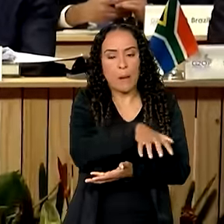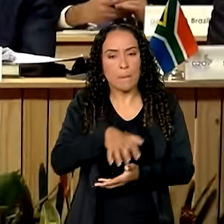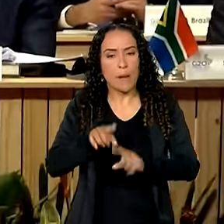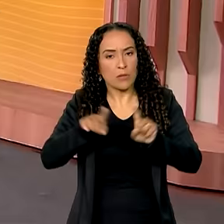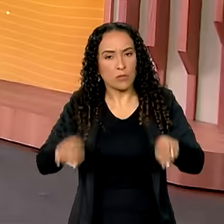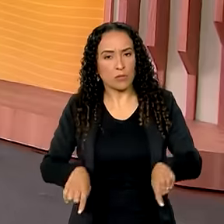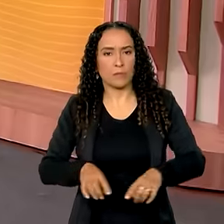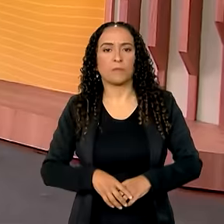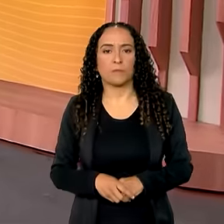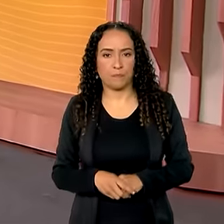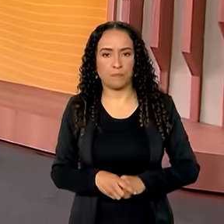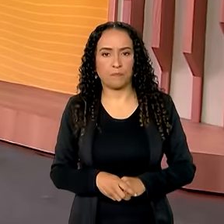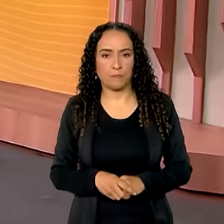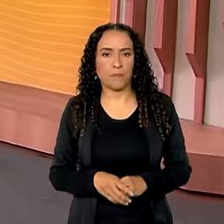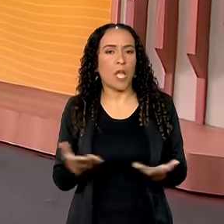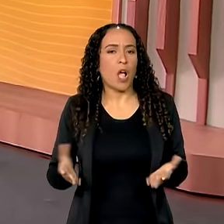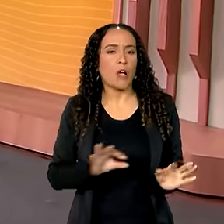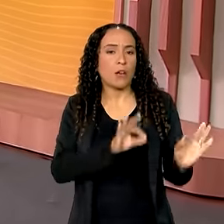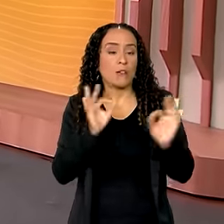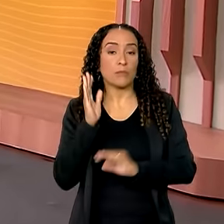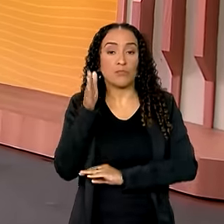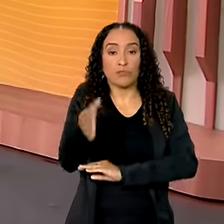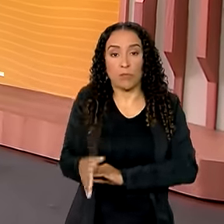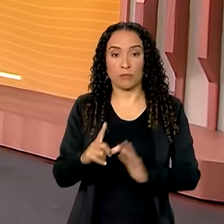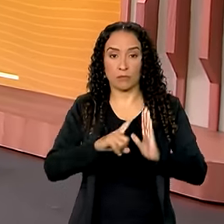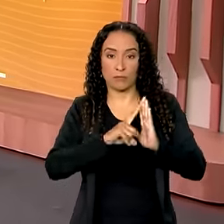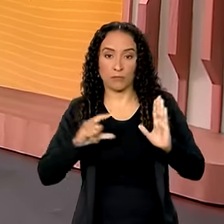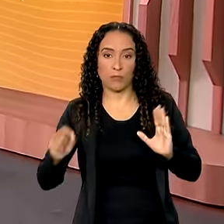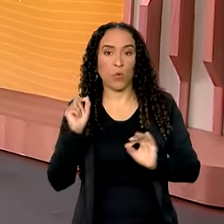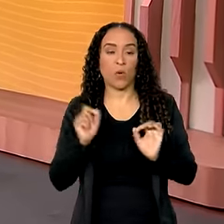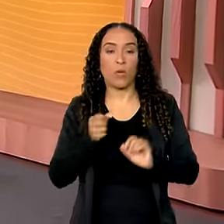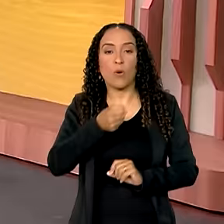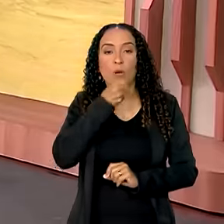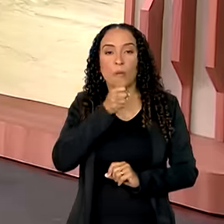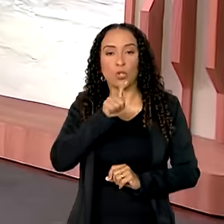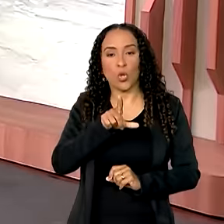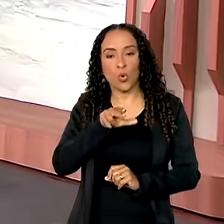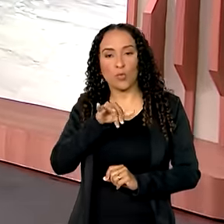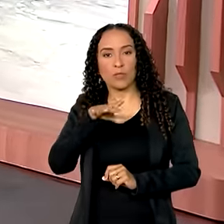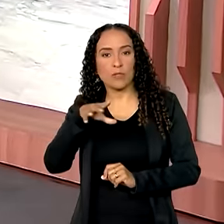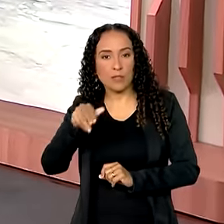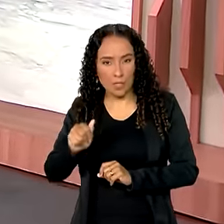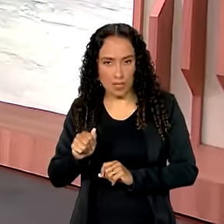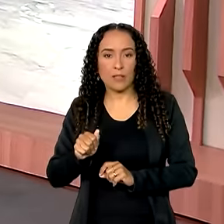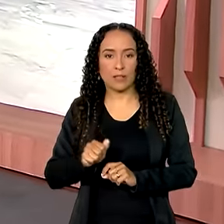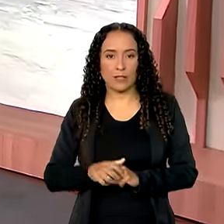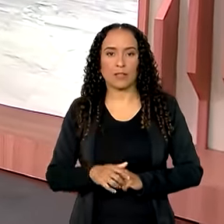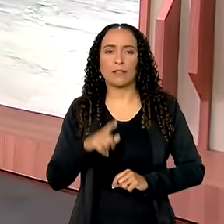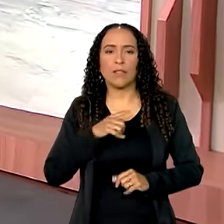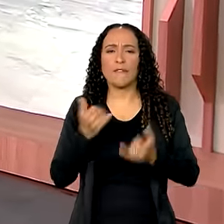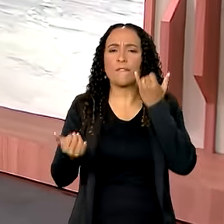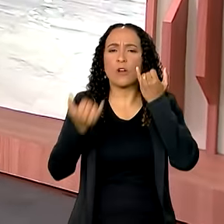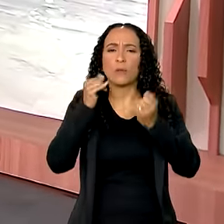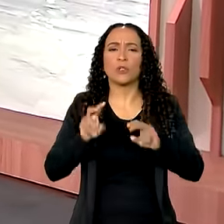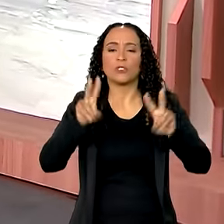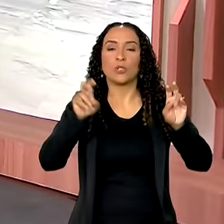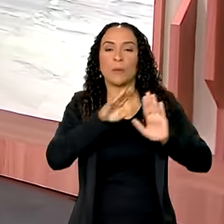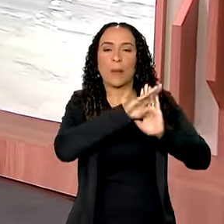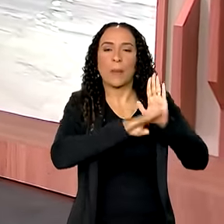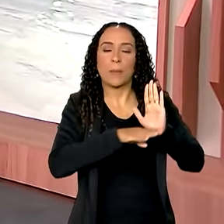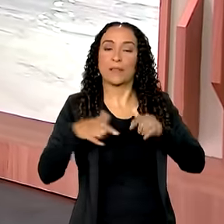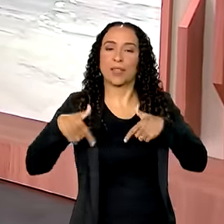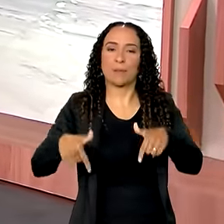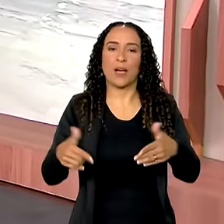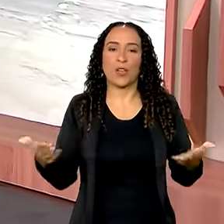serviços. E agora vamos ao Palácio do Planalto, onde está a repórter Luciana Collares de Holanda com as informações da